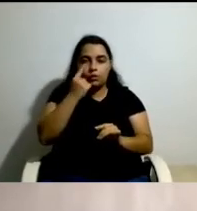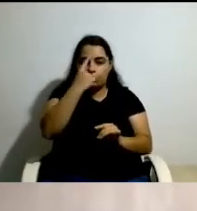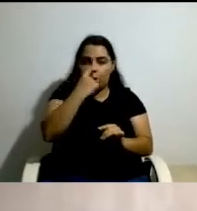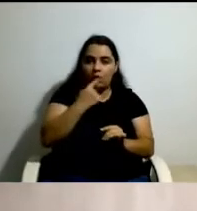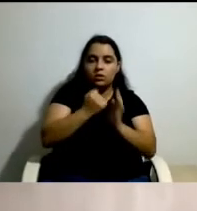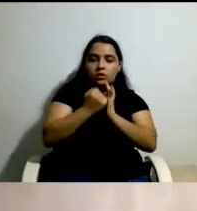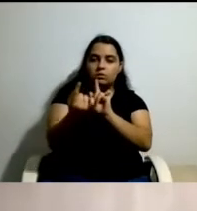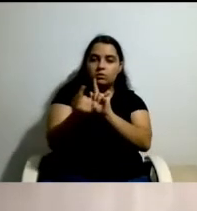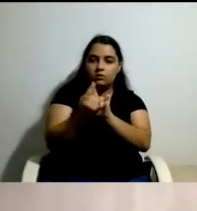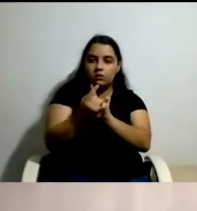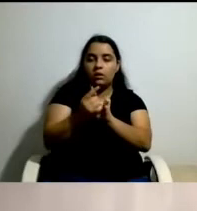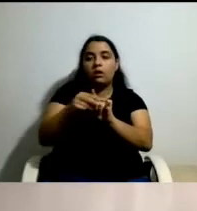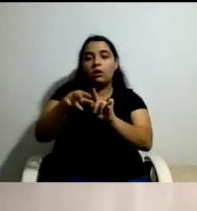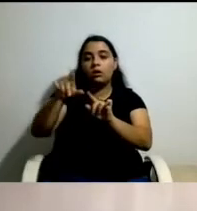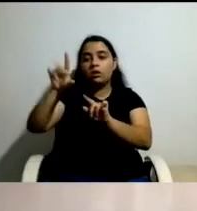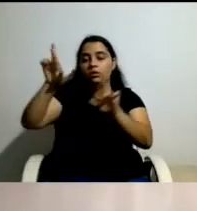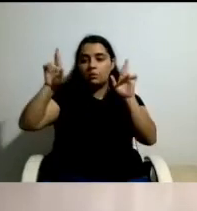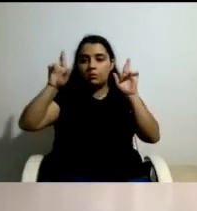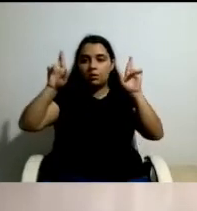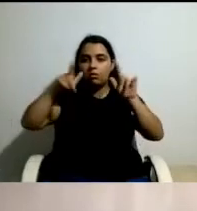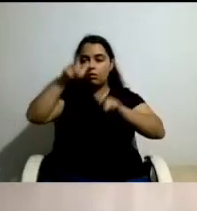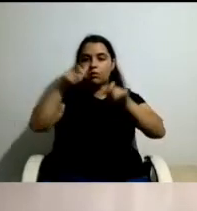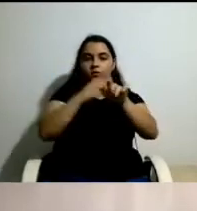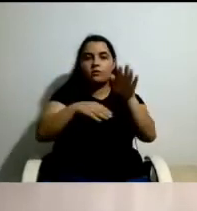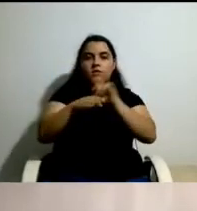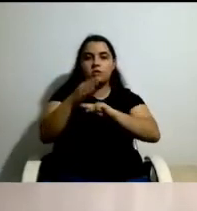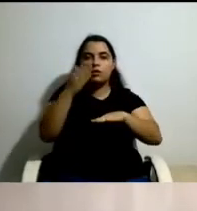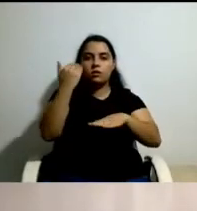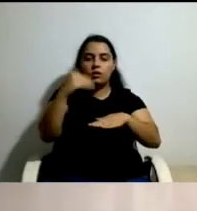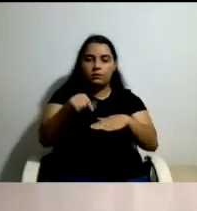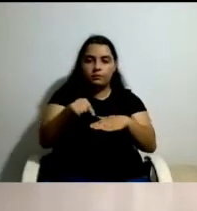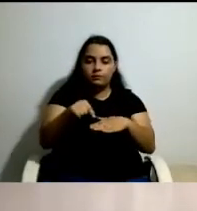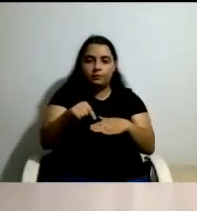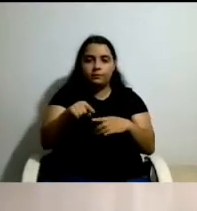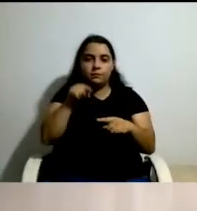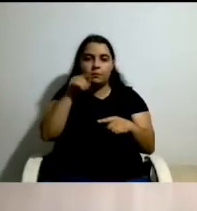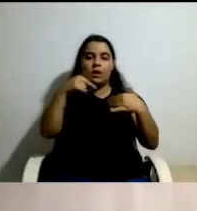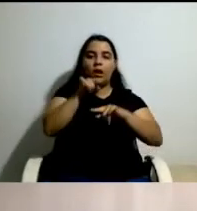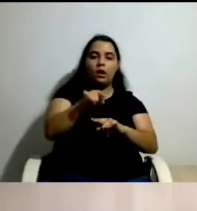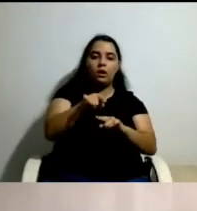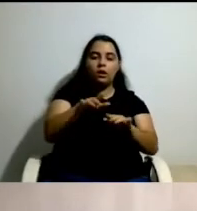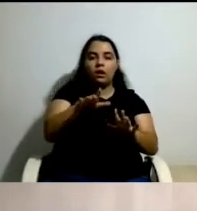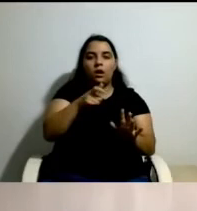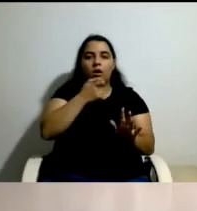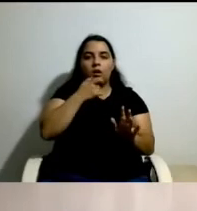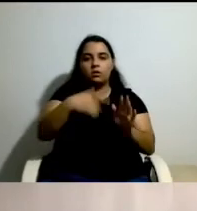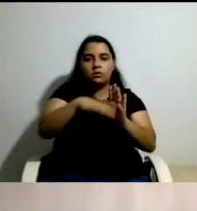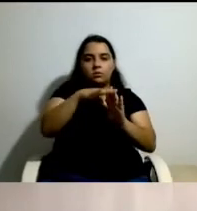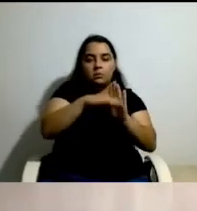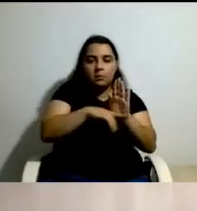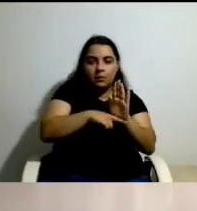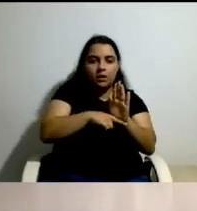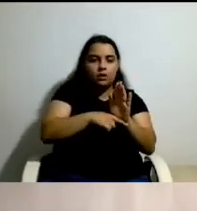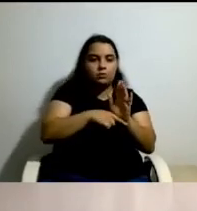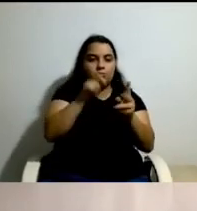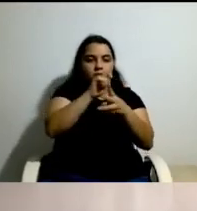das pessoas com deficiência. Mas isto, não havendo um plano de assistência pessoal personalizado e